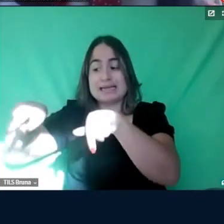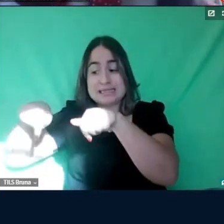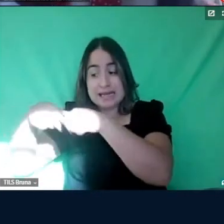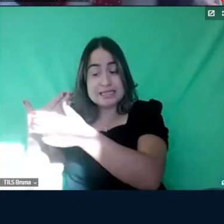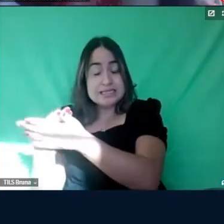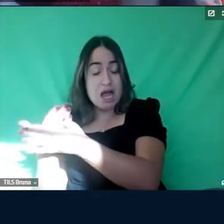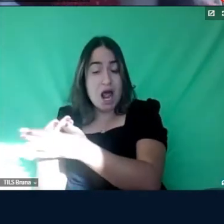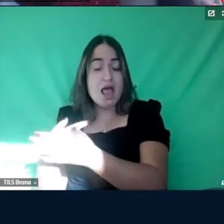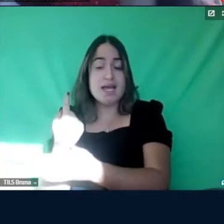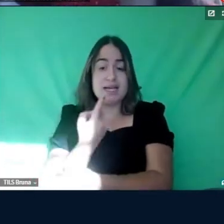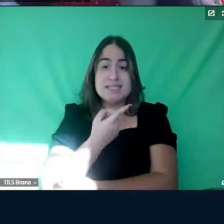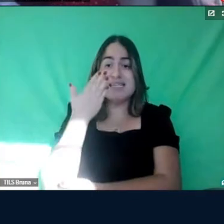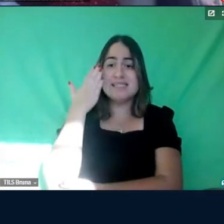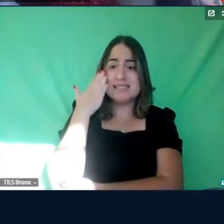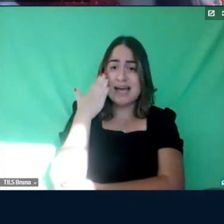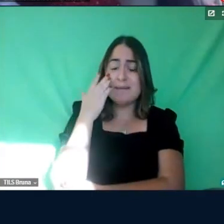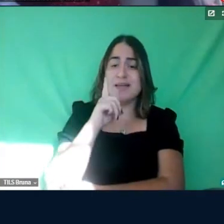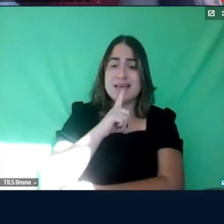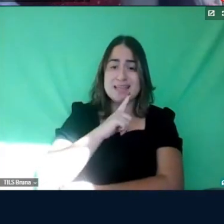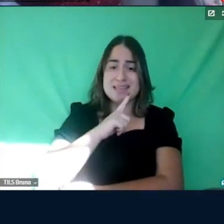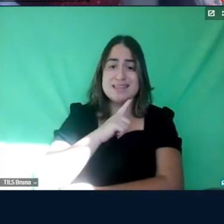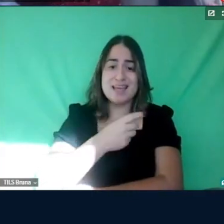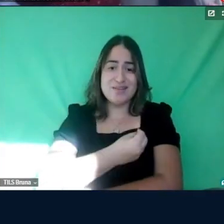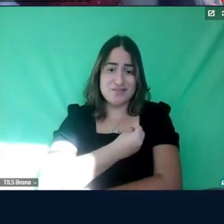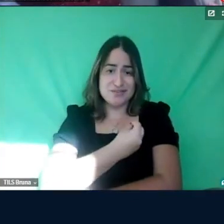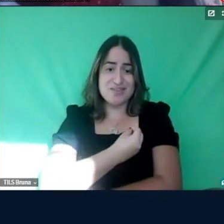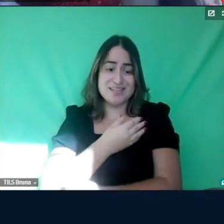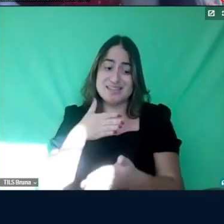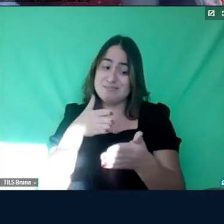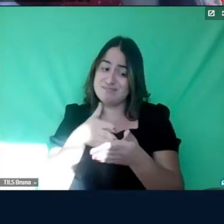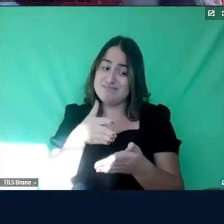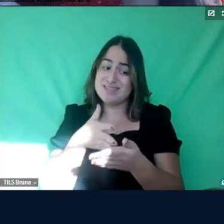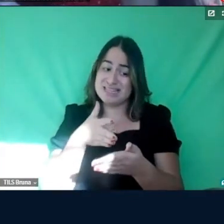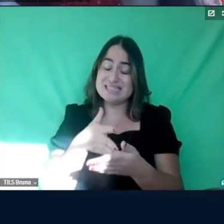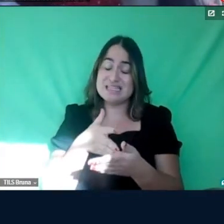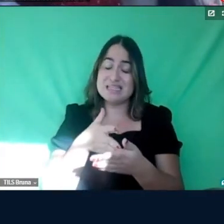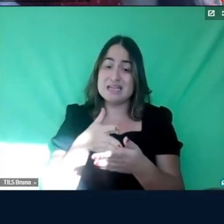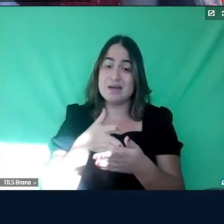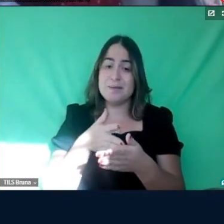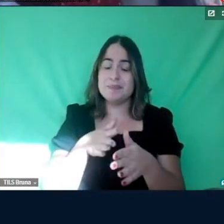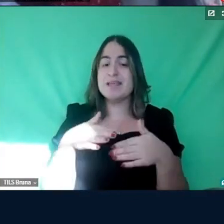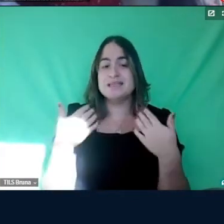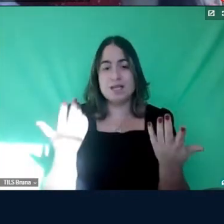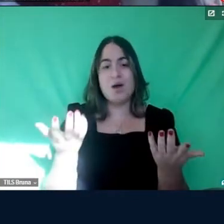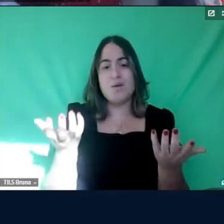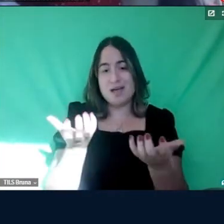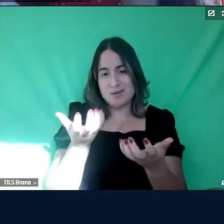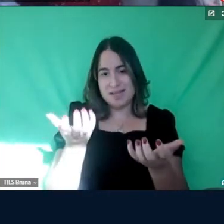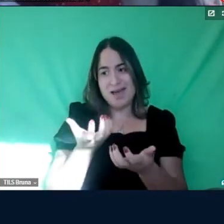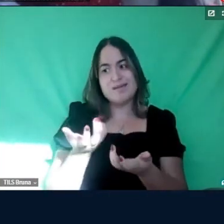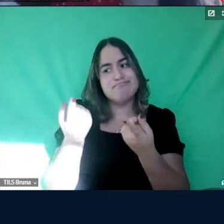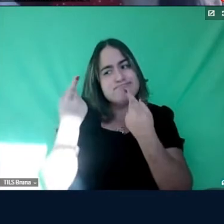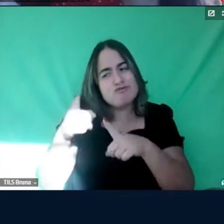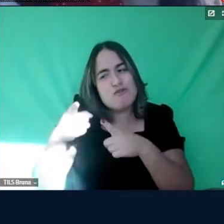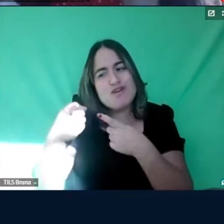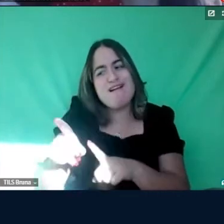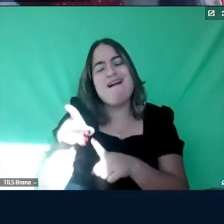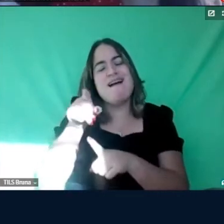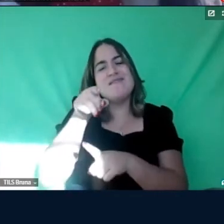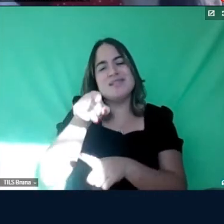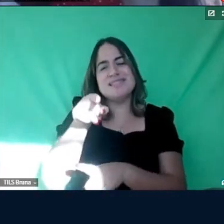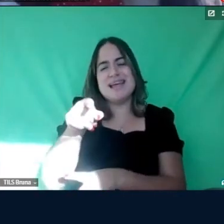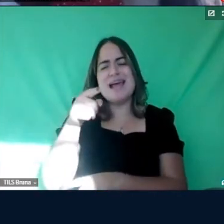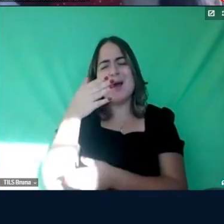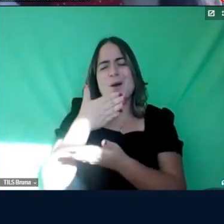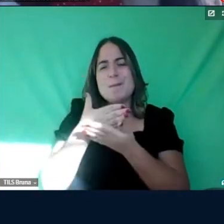gente sabe que vivenciam essas limitações. Então, quero te incentivar, Cris, a pensar